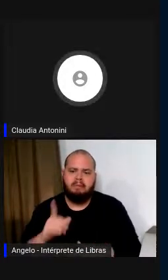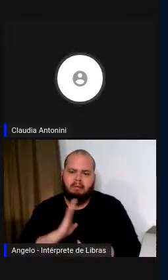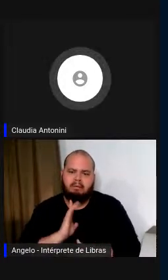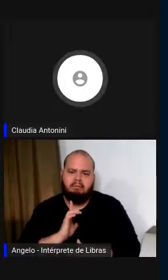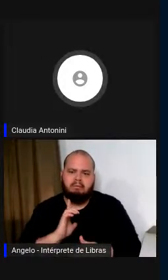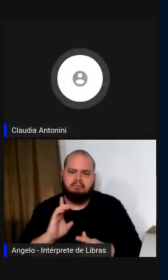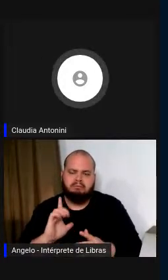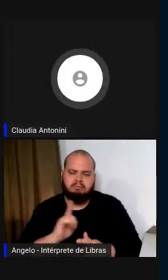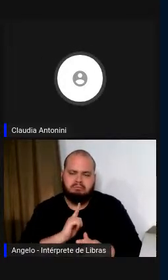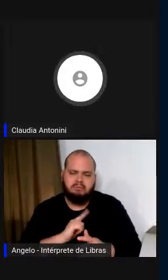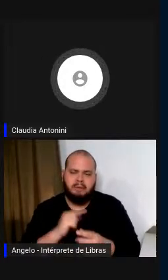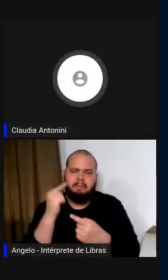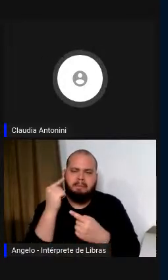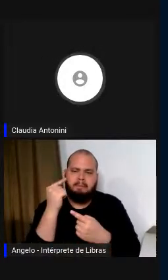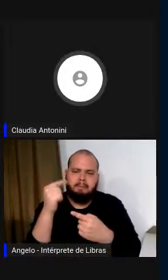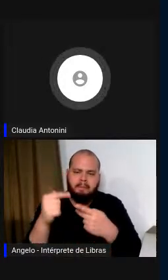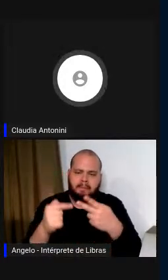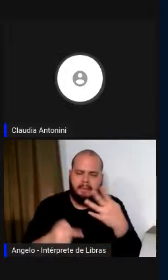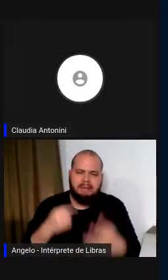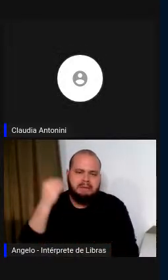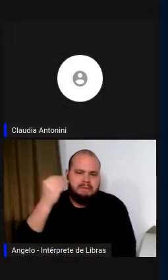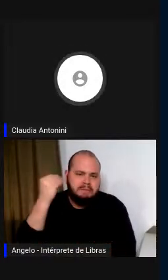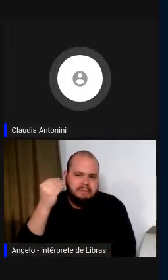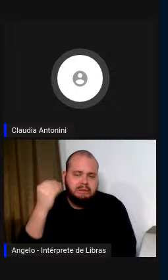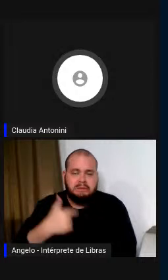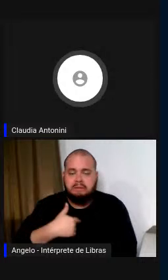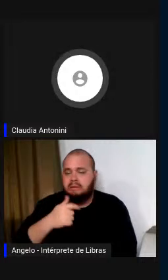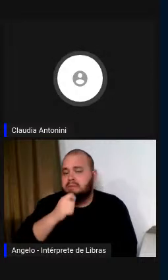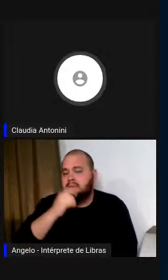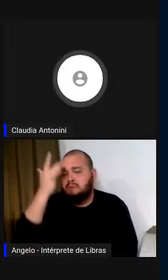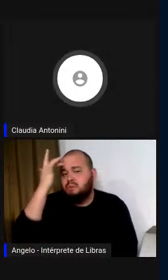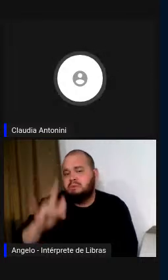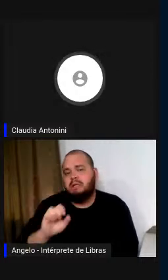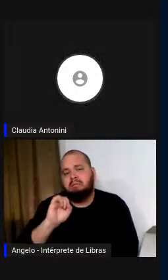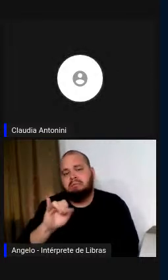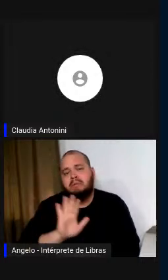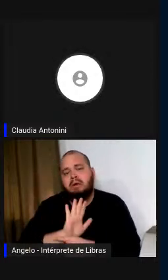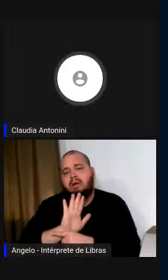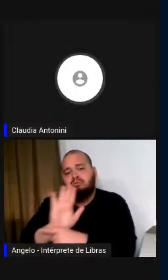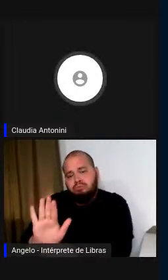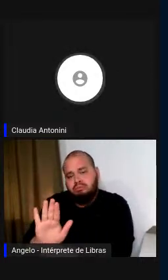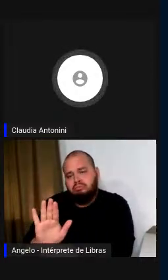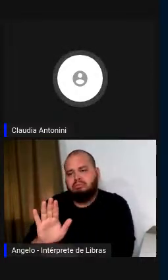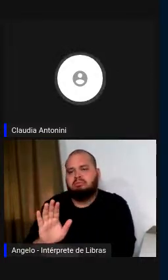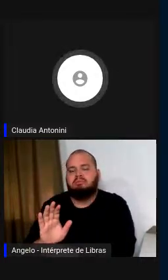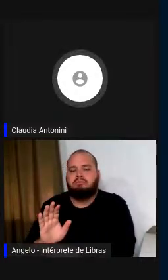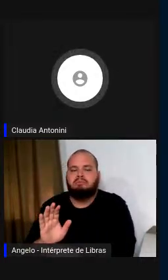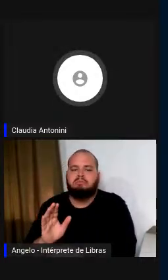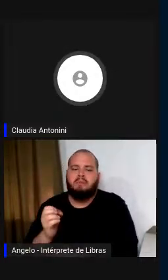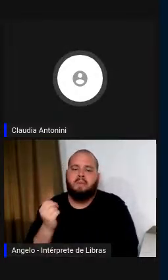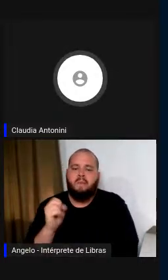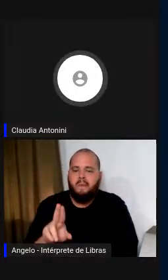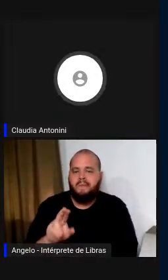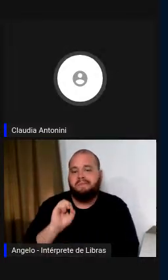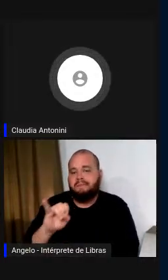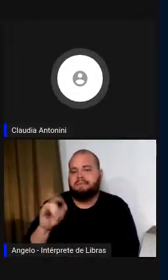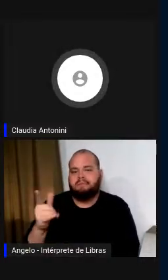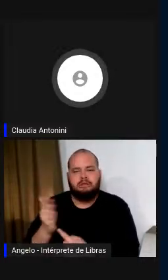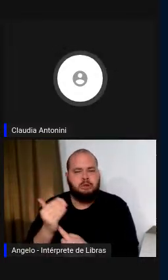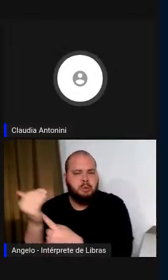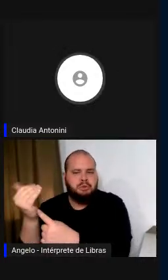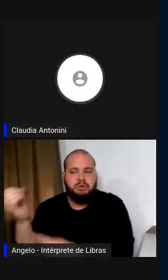se pode ser ajuda ou, como muitas vezes ocorre, as novas tecnologias, é mais uma